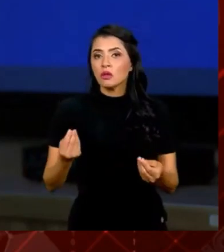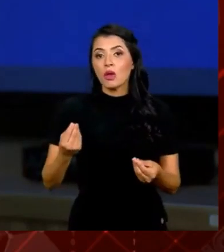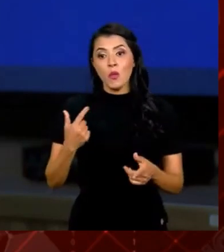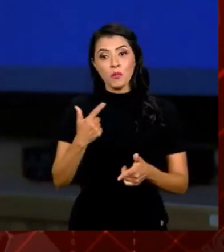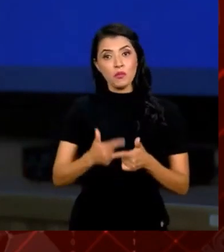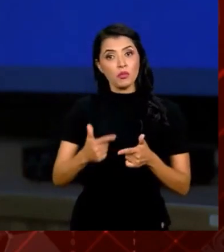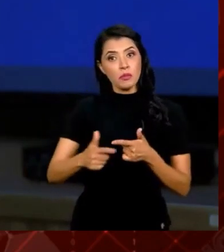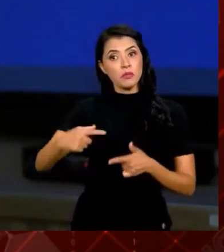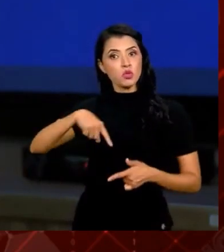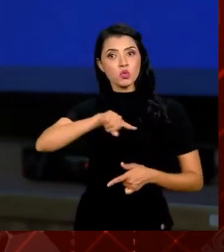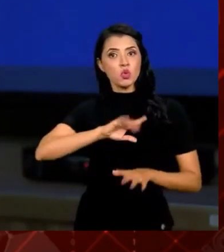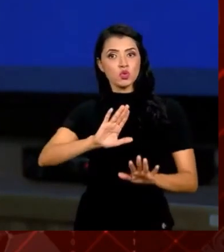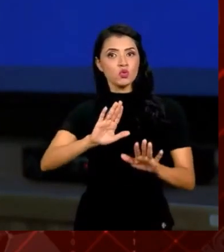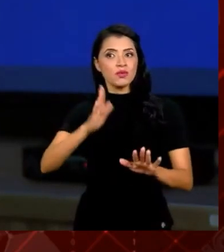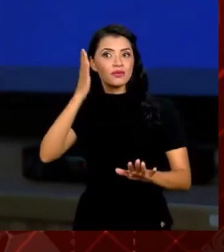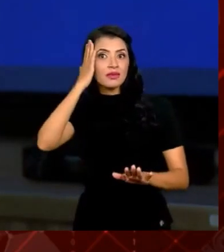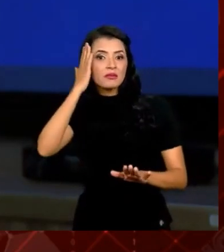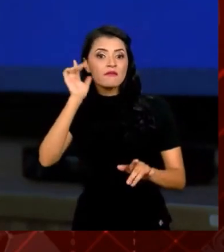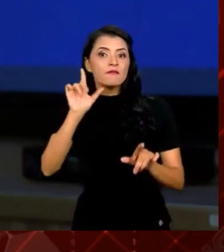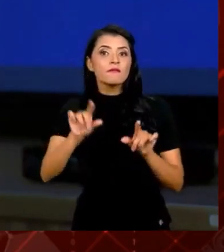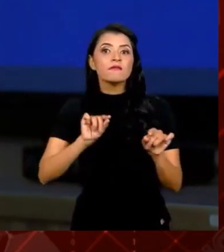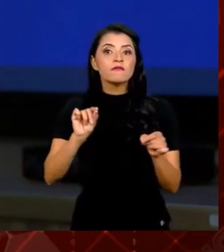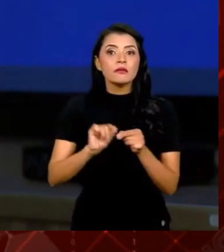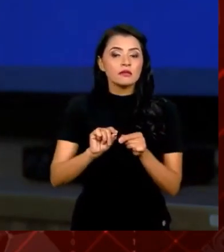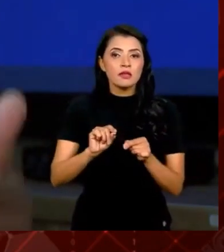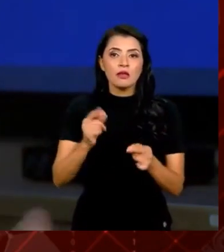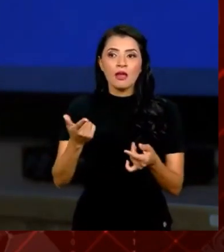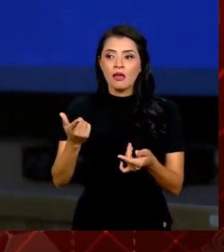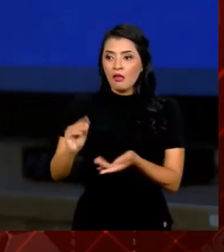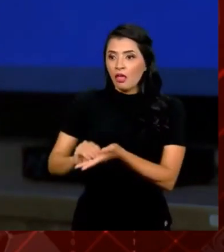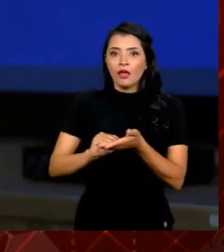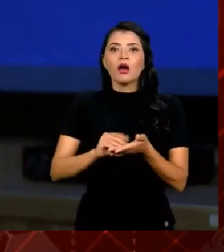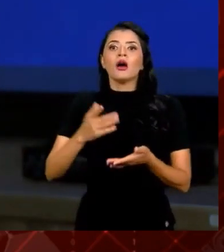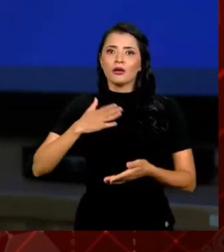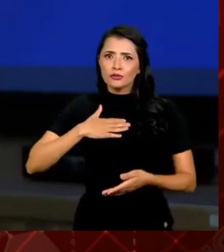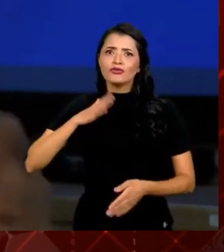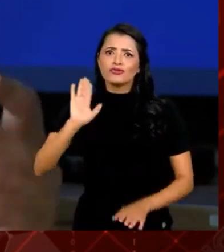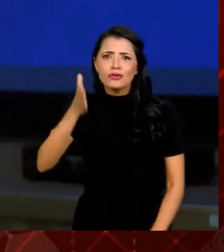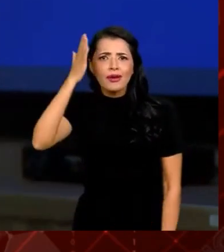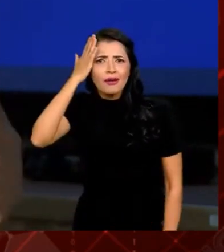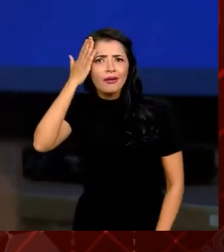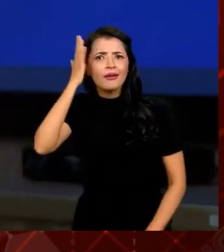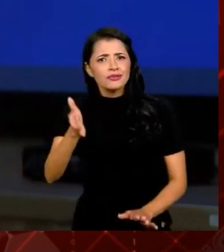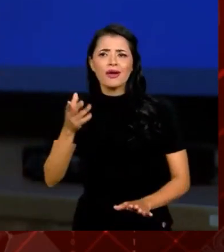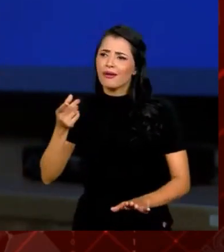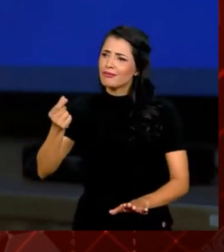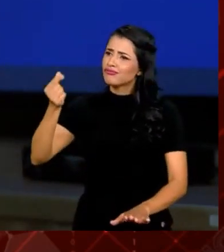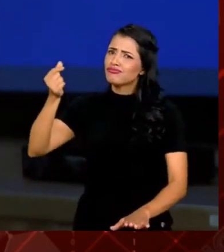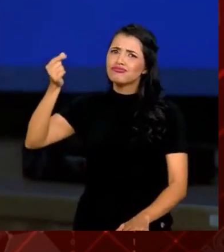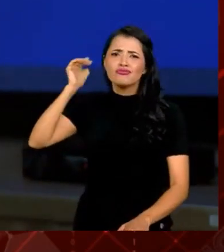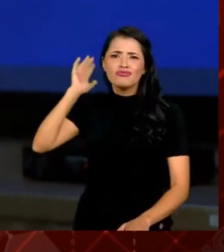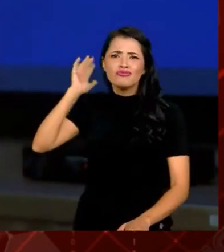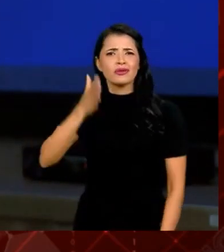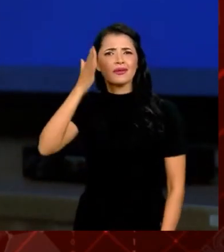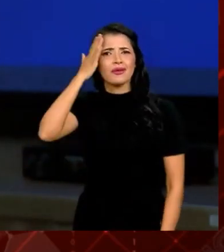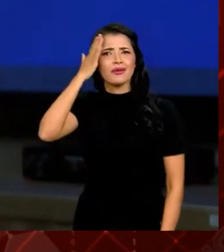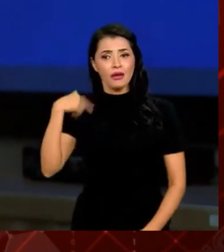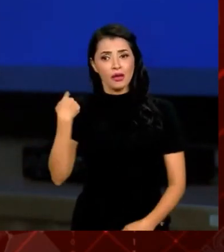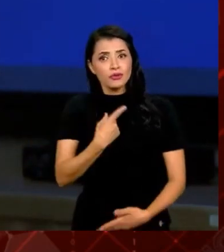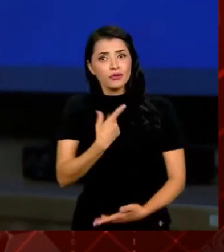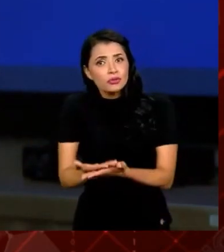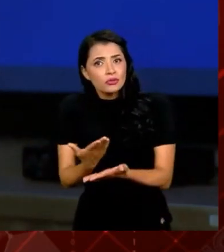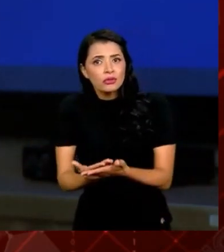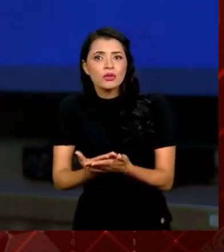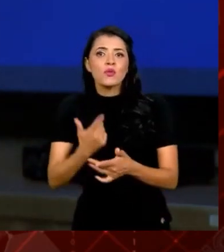problema não é saber o que fazer, falta de... Nós sabemos o que tem que fazer. Há muitos anos, nós estamos estudando isso,